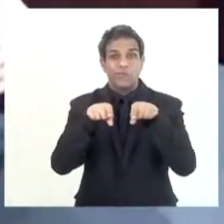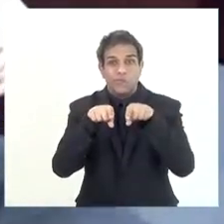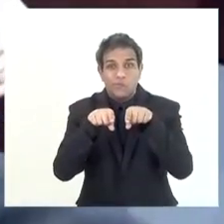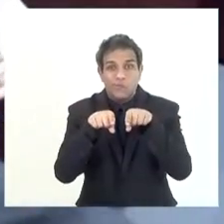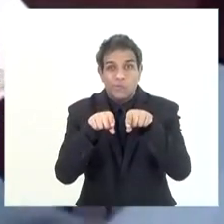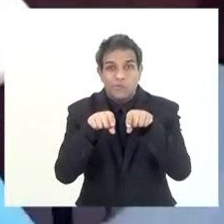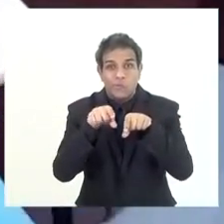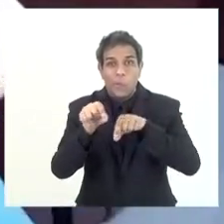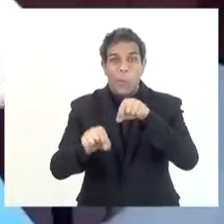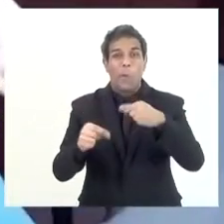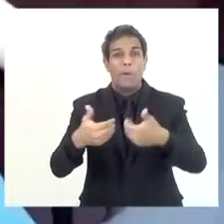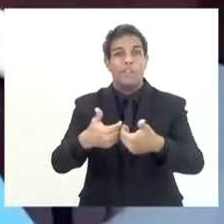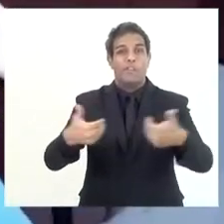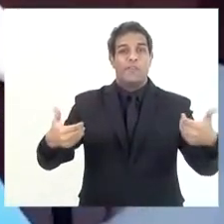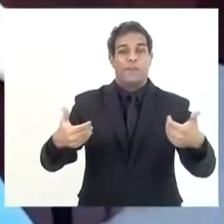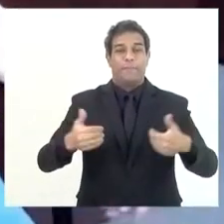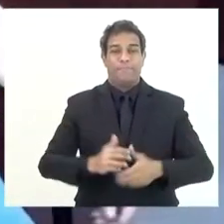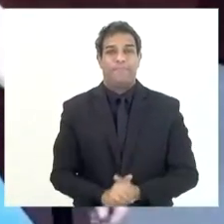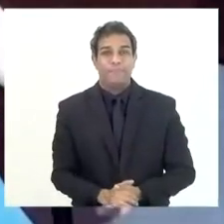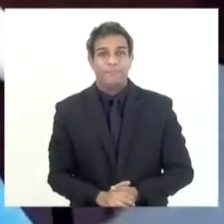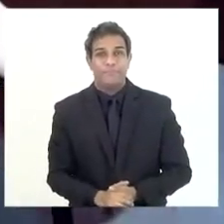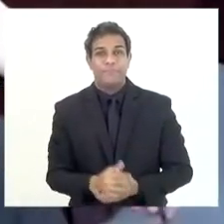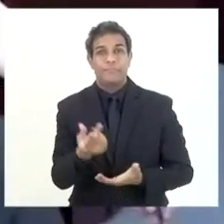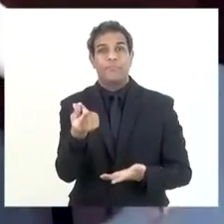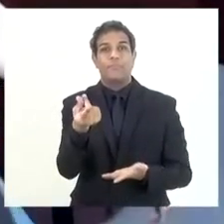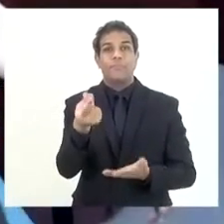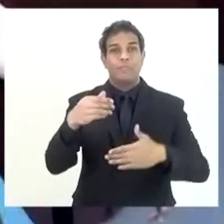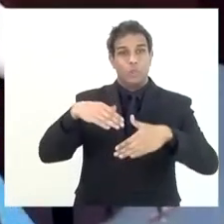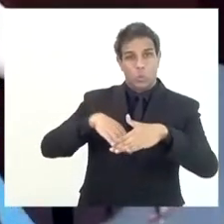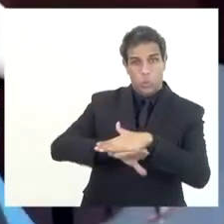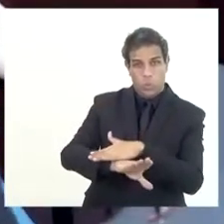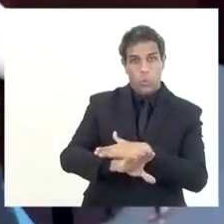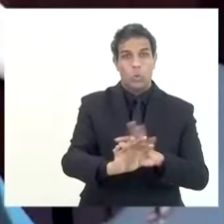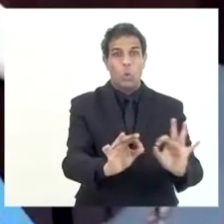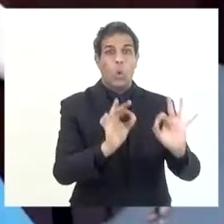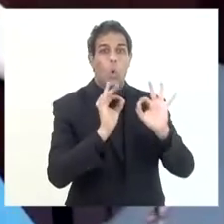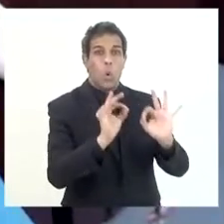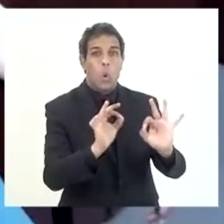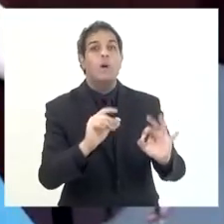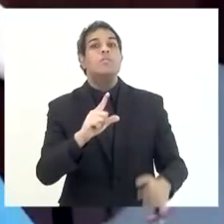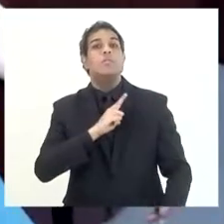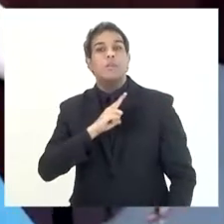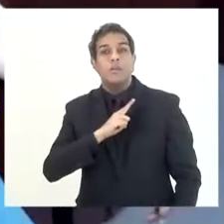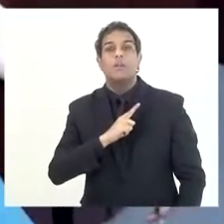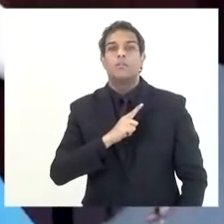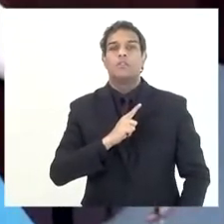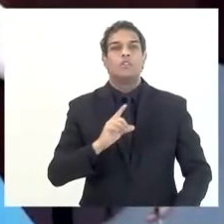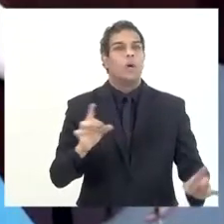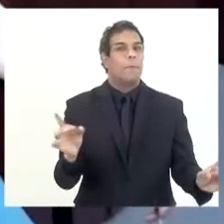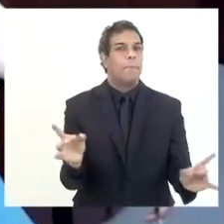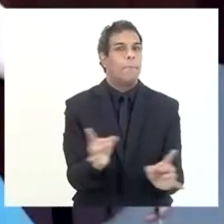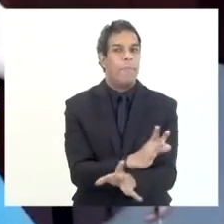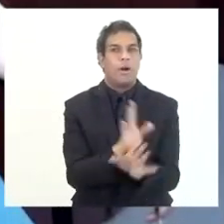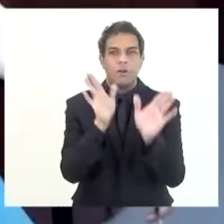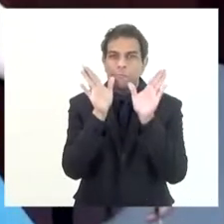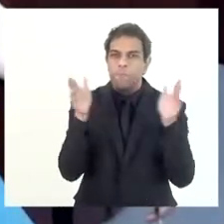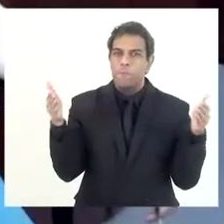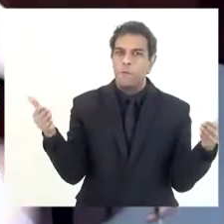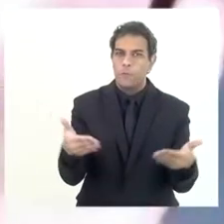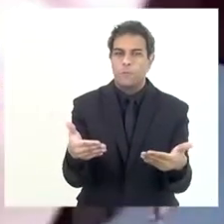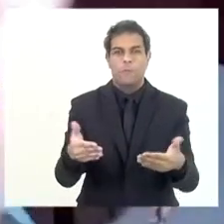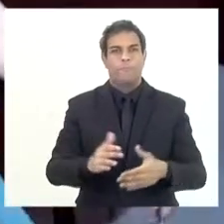diferentes, porque o fundo, como a Exª bem colocou, tem uma destinação específica,